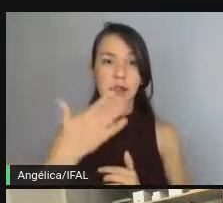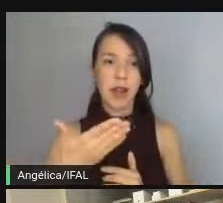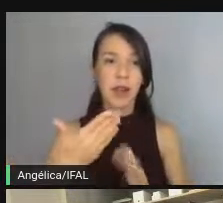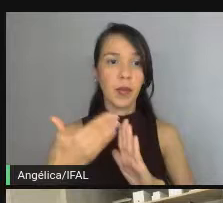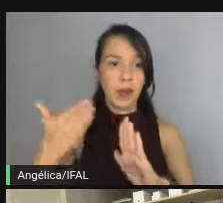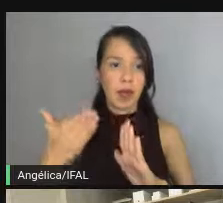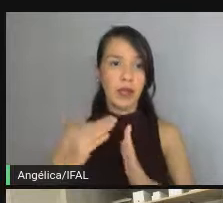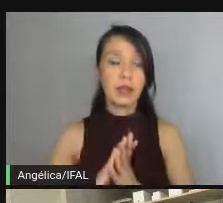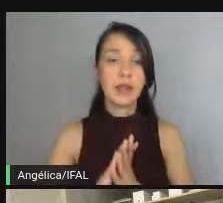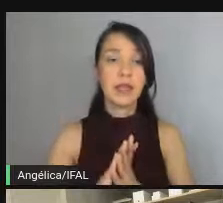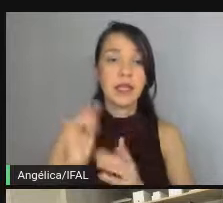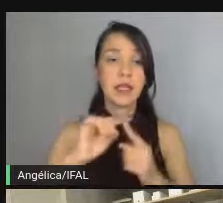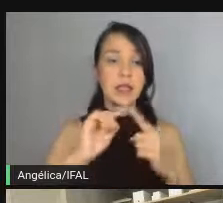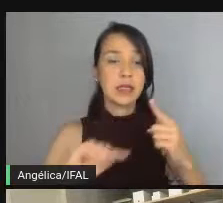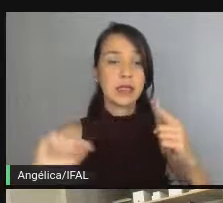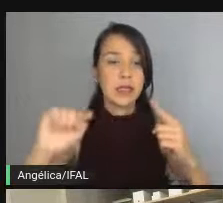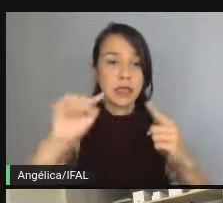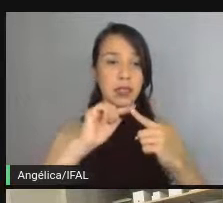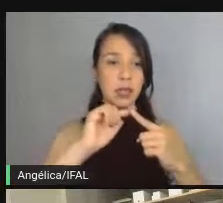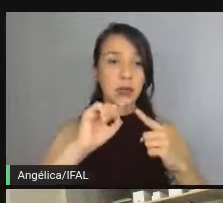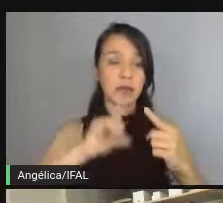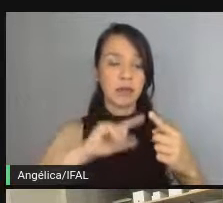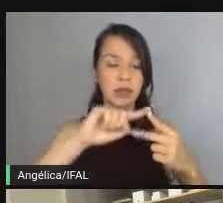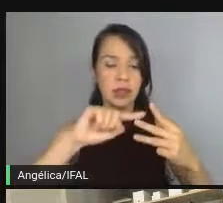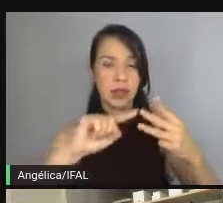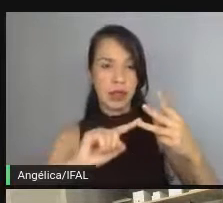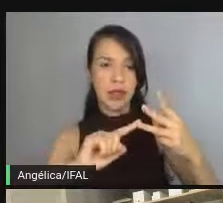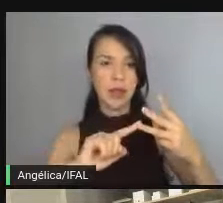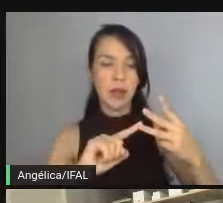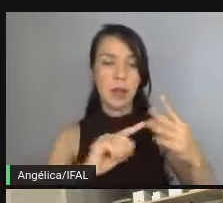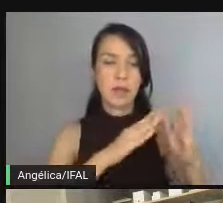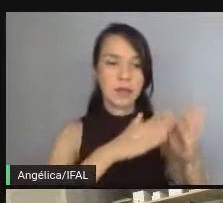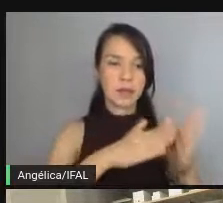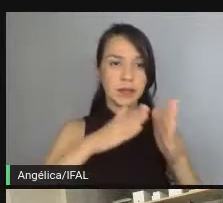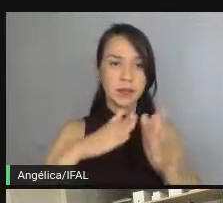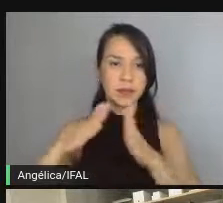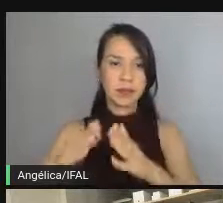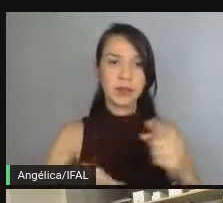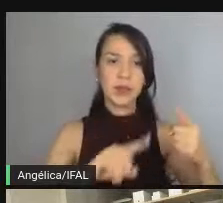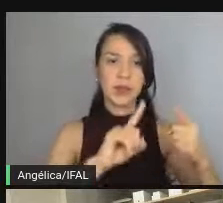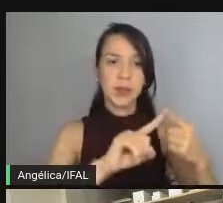anteriormente, e esse ciclo contém três passos. Primeiro passo...